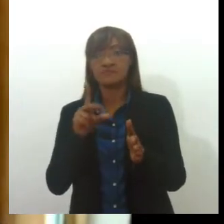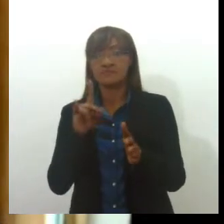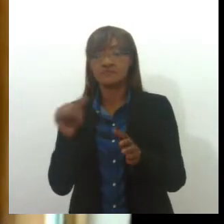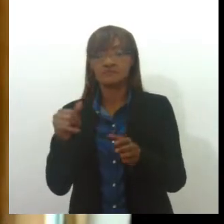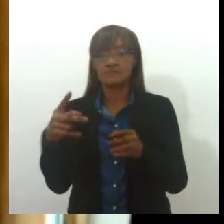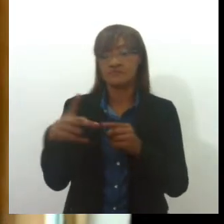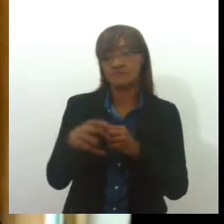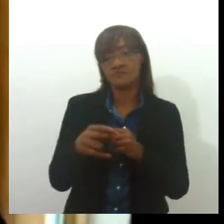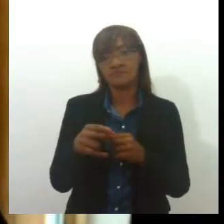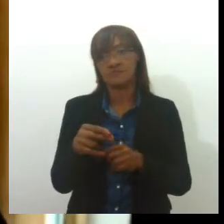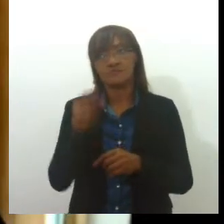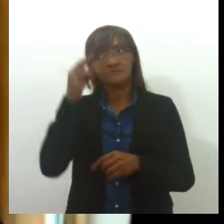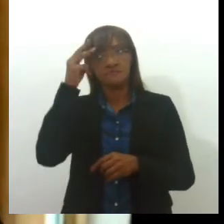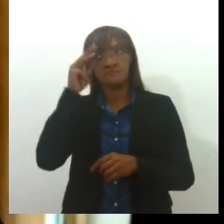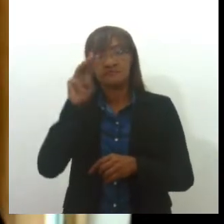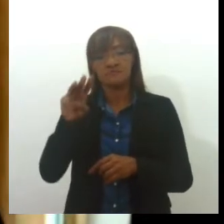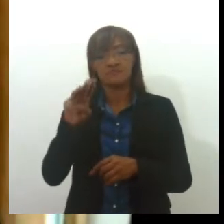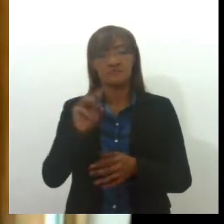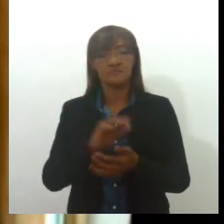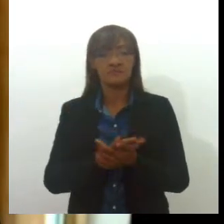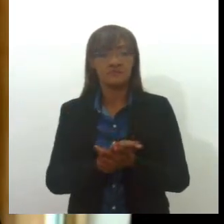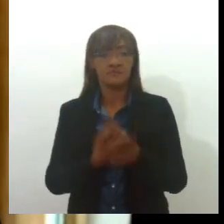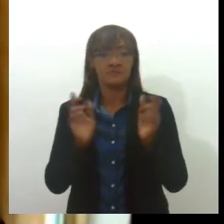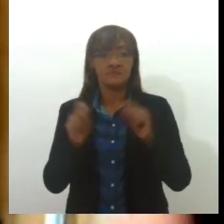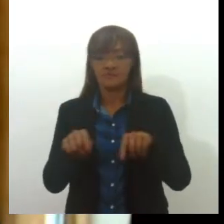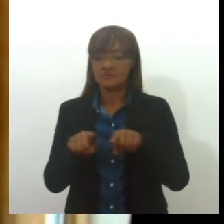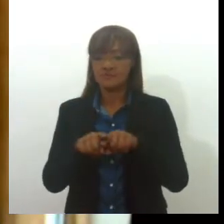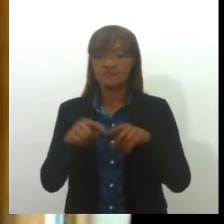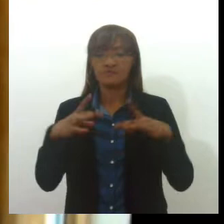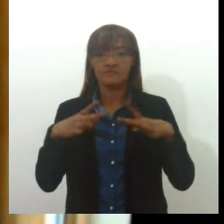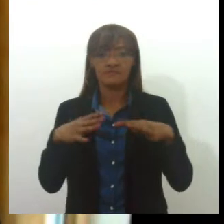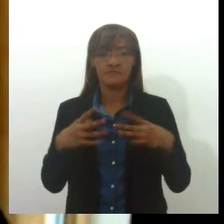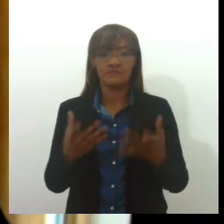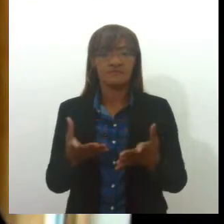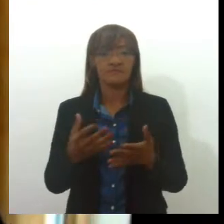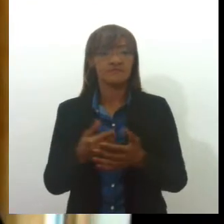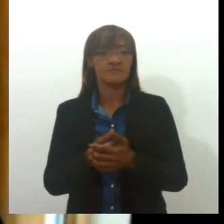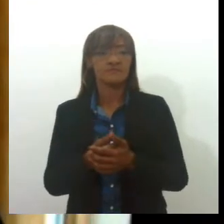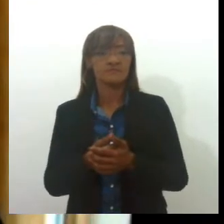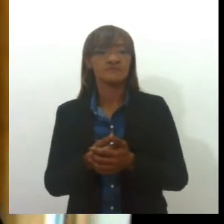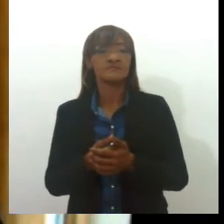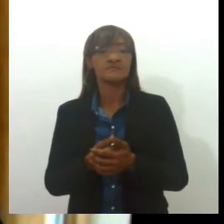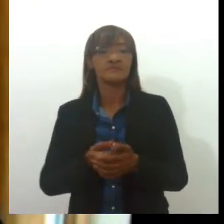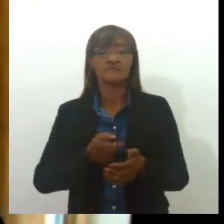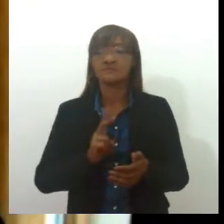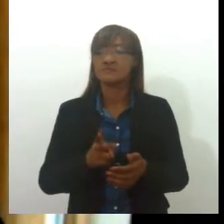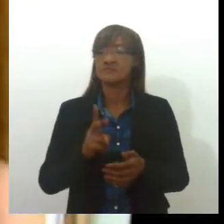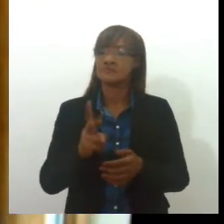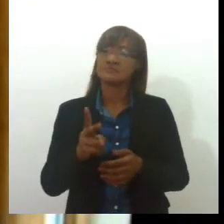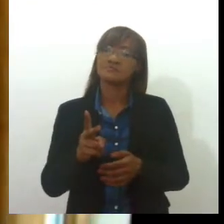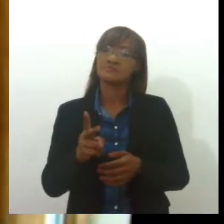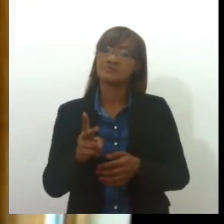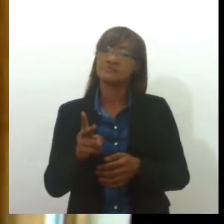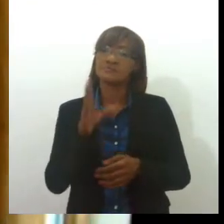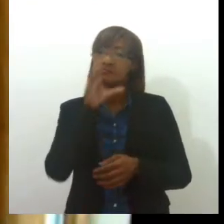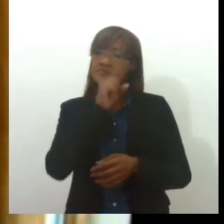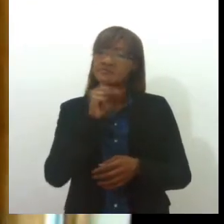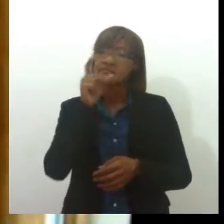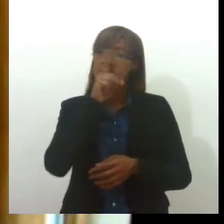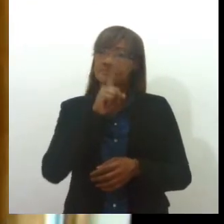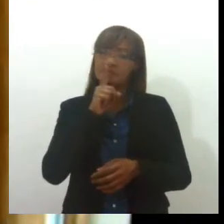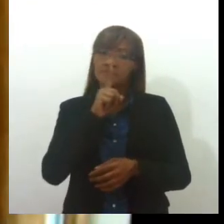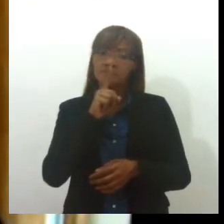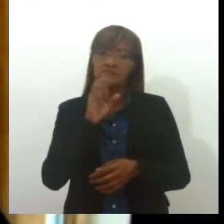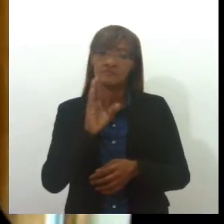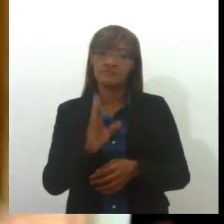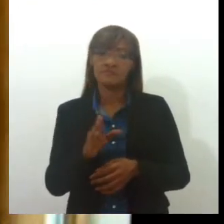passe ali dois, três dias. Isso vale também para feriados, feriados prolongados. Então, sempre às vésperas do final de semana ou às vésperas de um feriado,